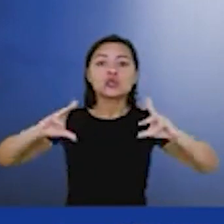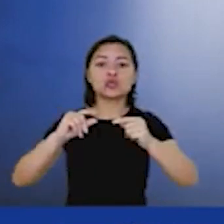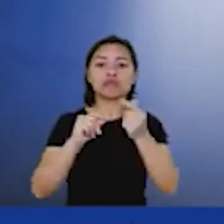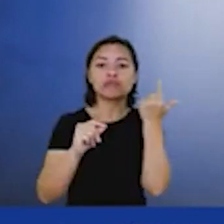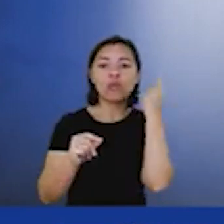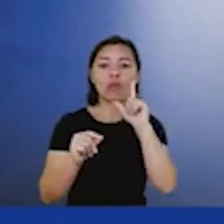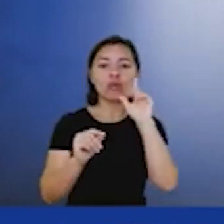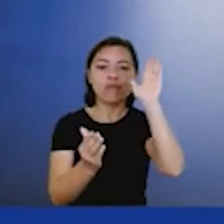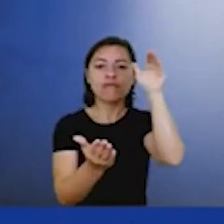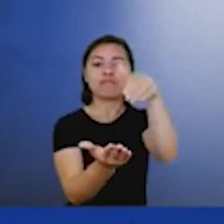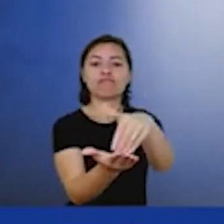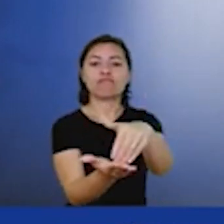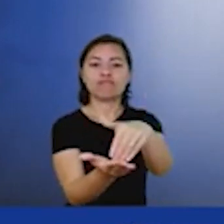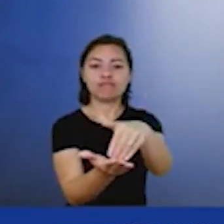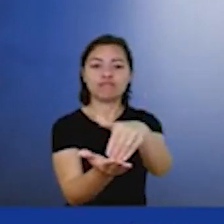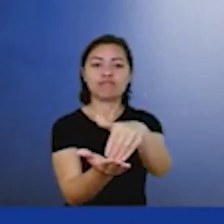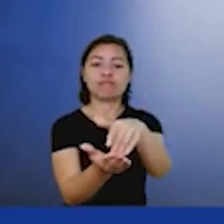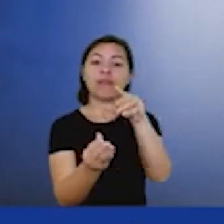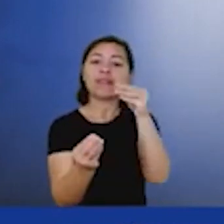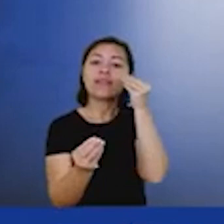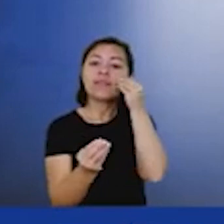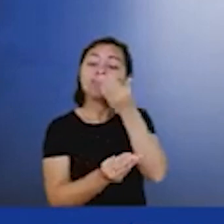então é melhorar